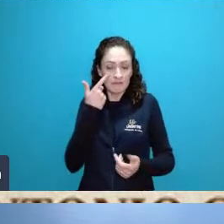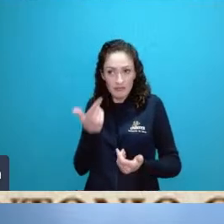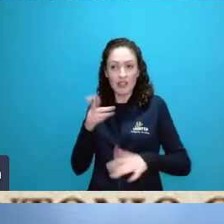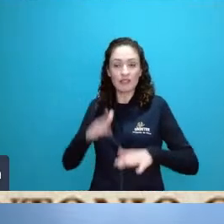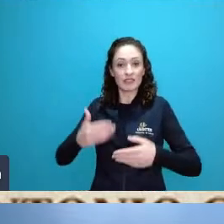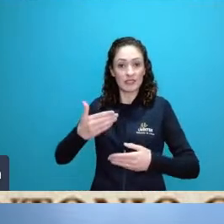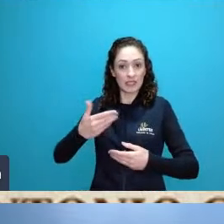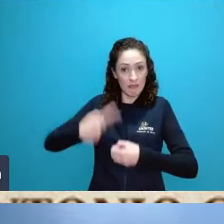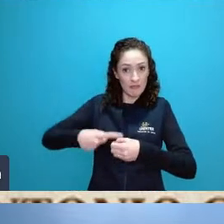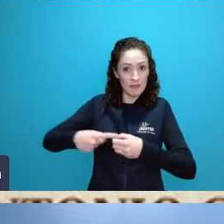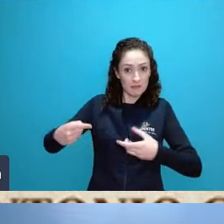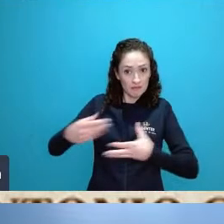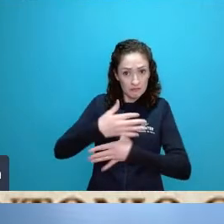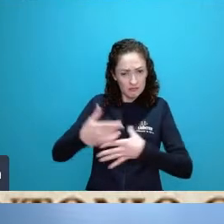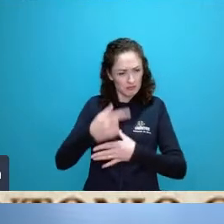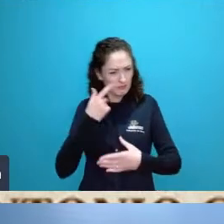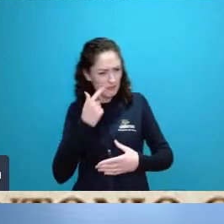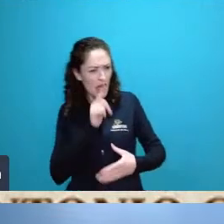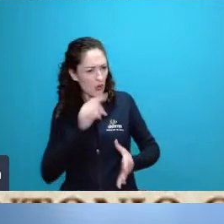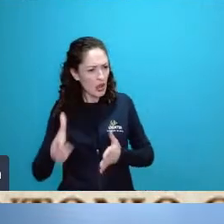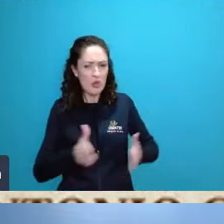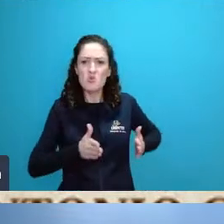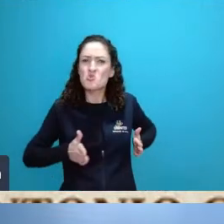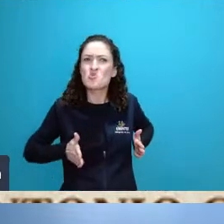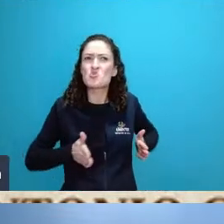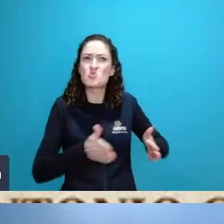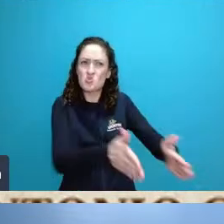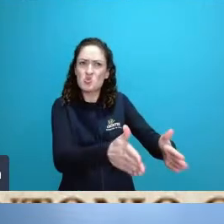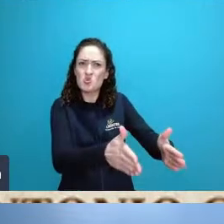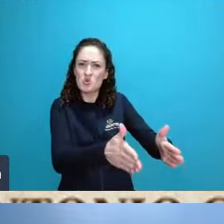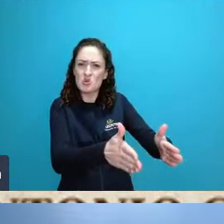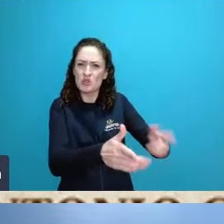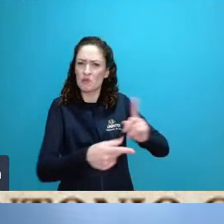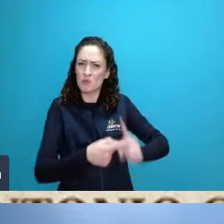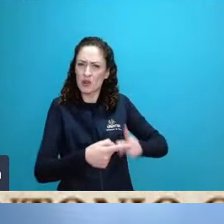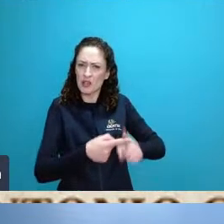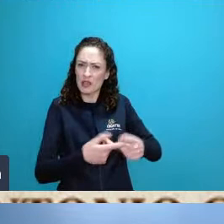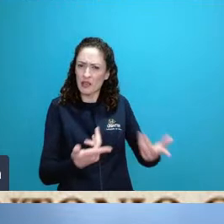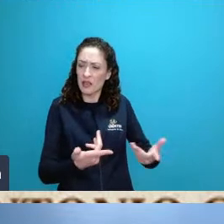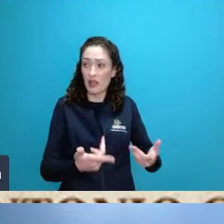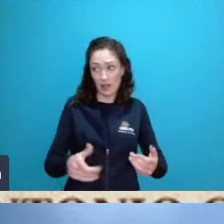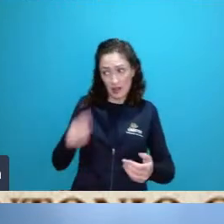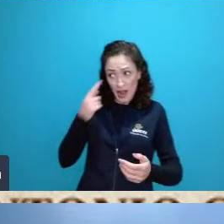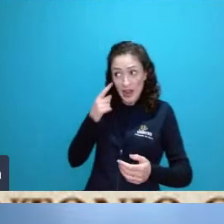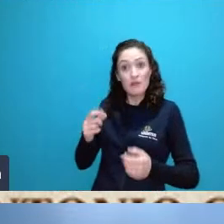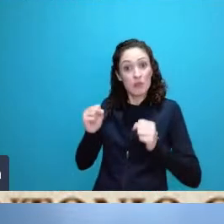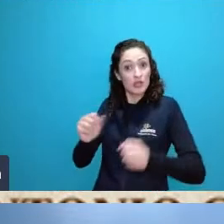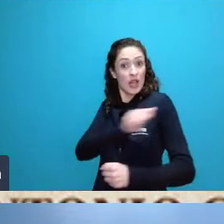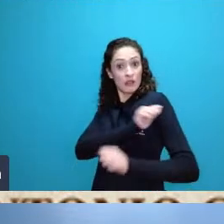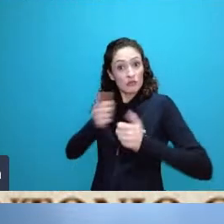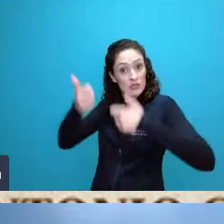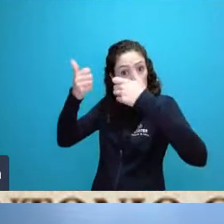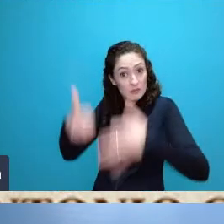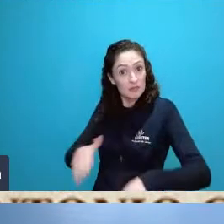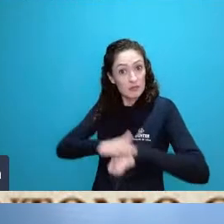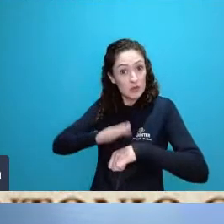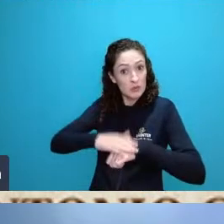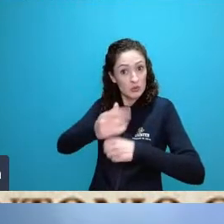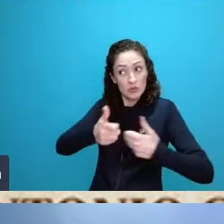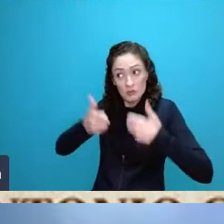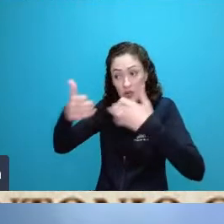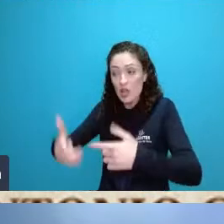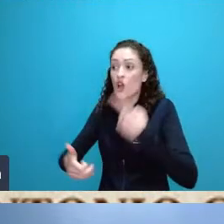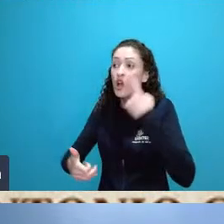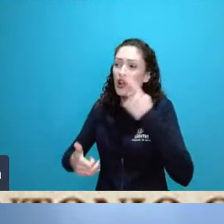rio retilíneo explica que aquele rio originalmente era um rio você consegue mapas